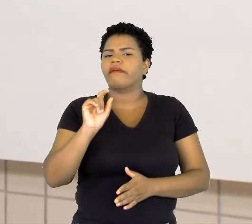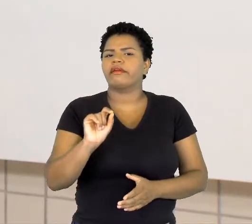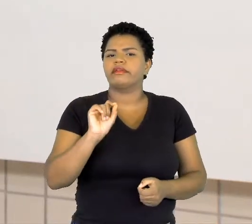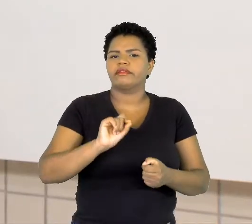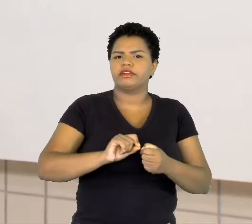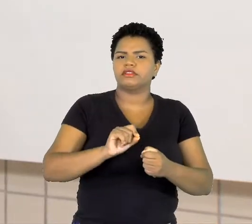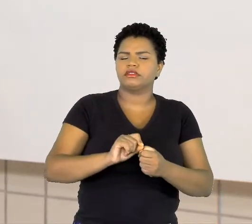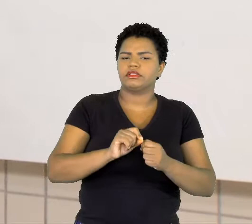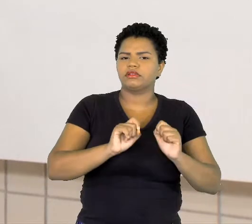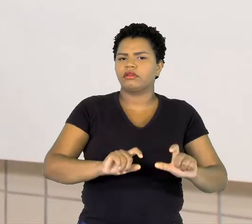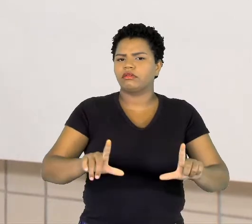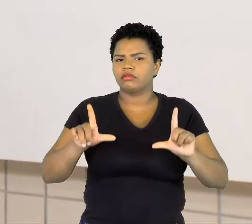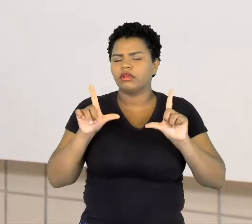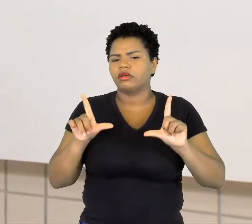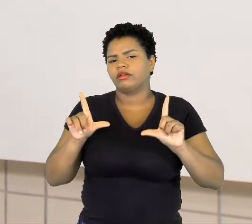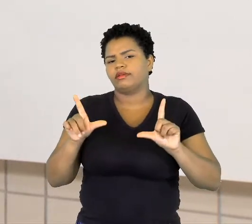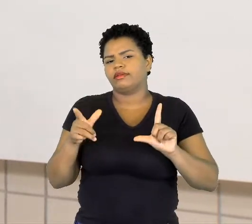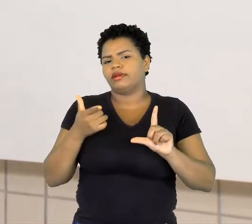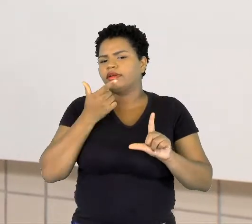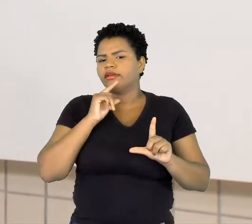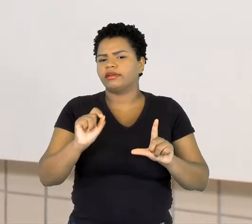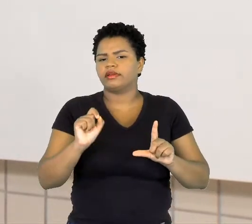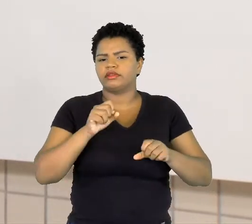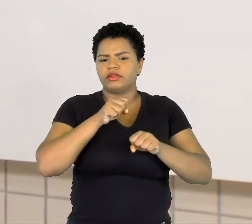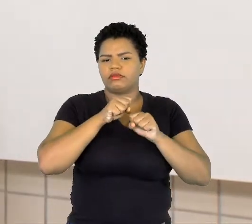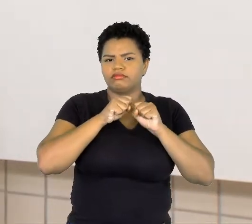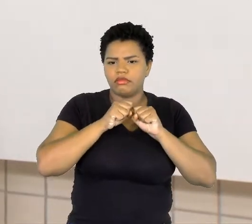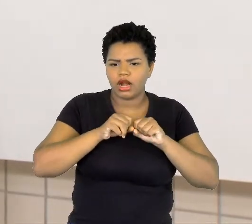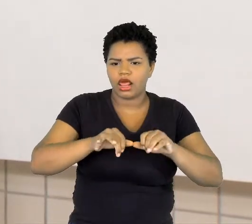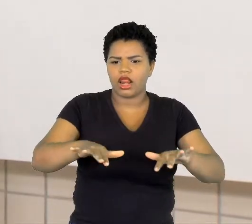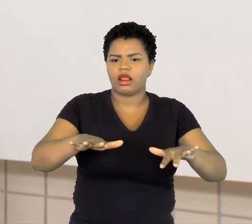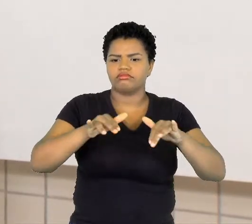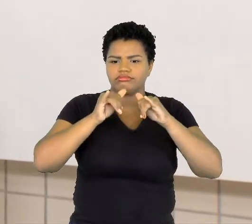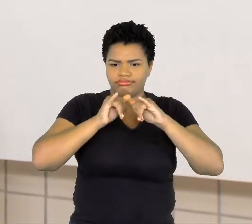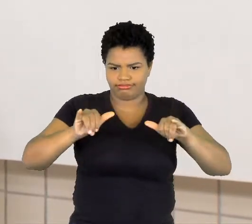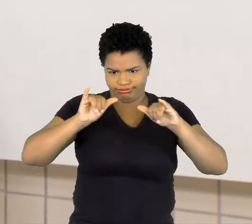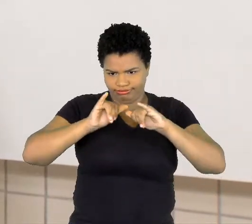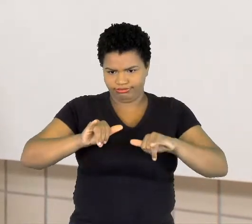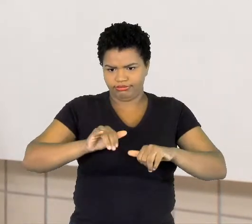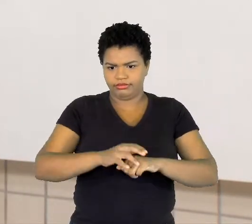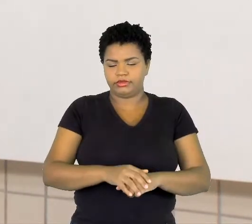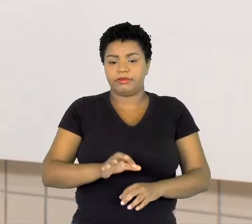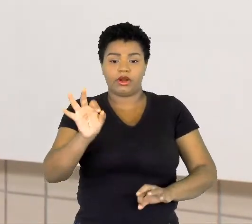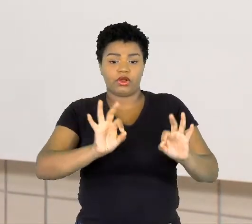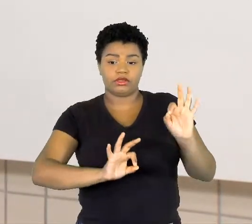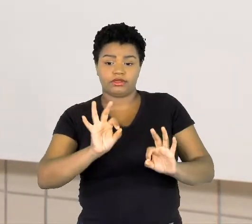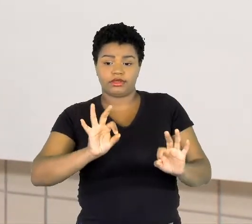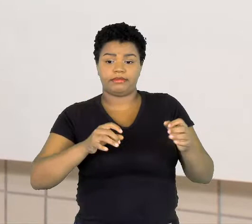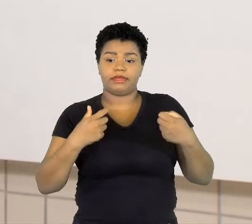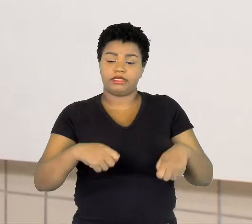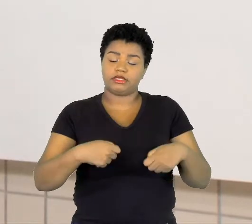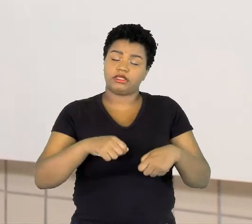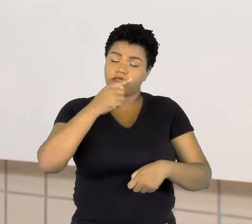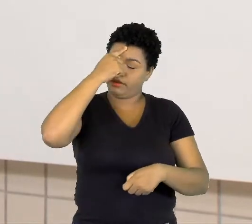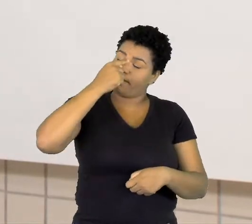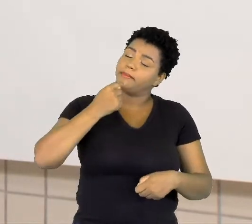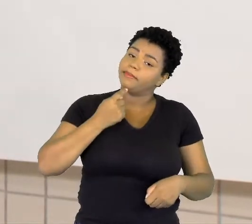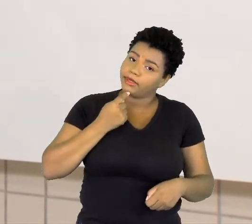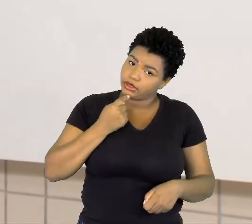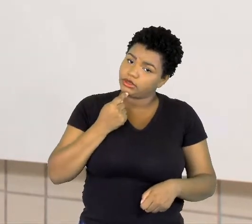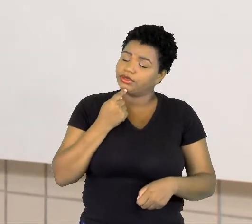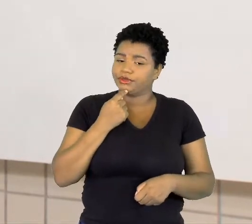transmitindo a informação. Para montar, você tem que ter imagens